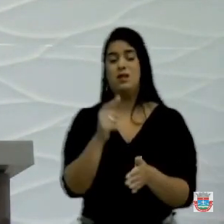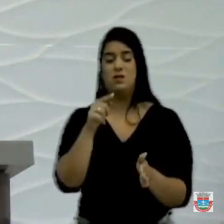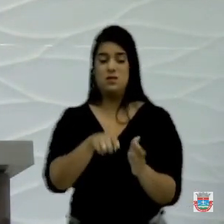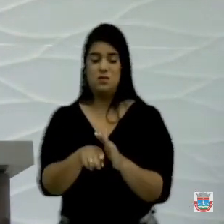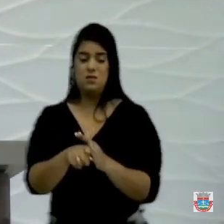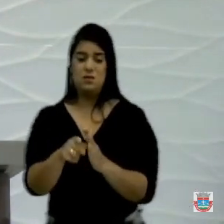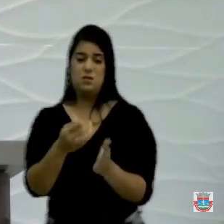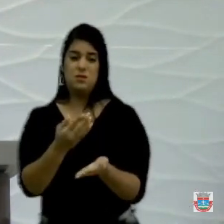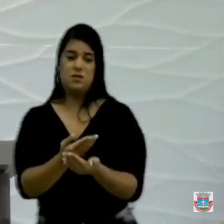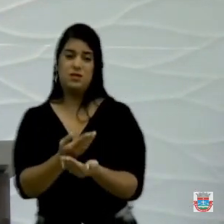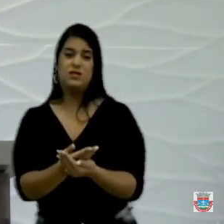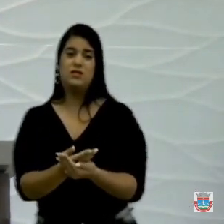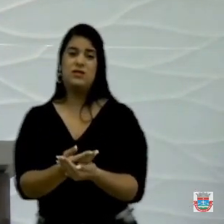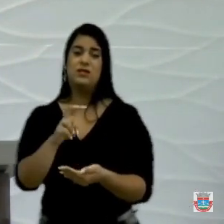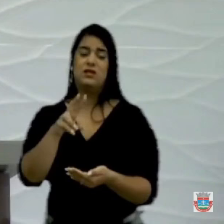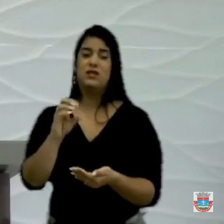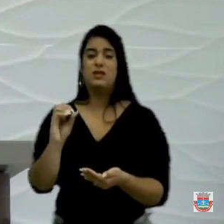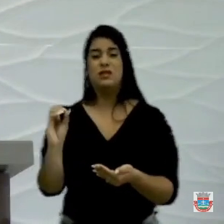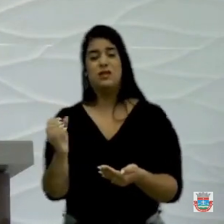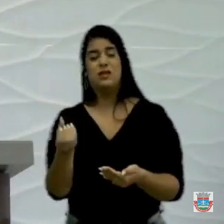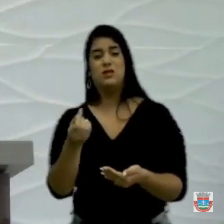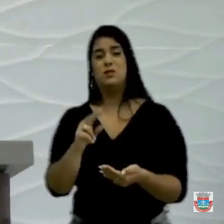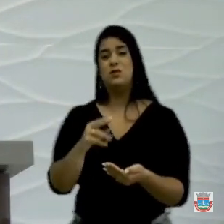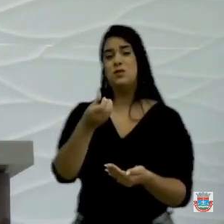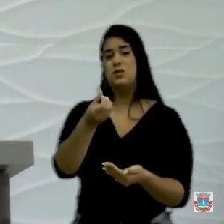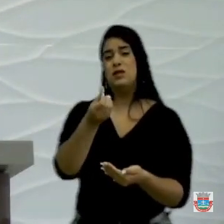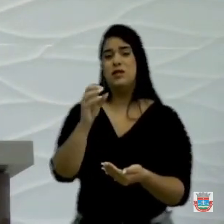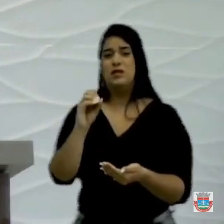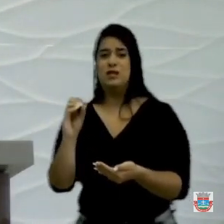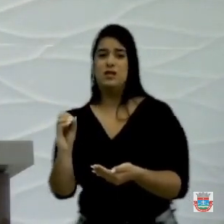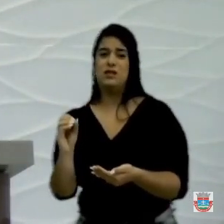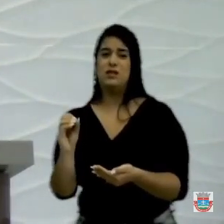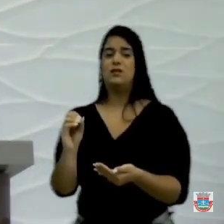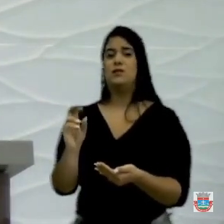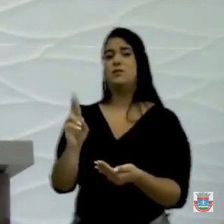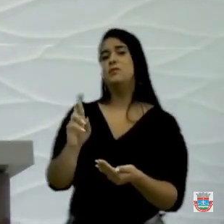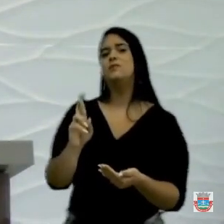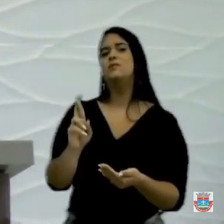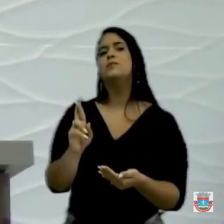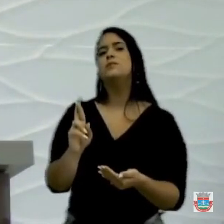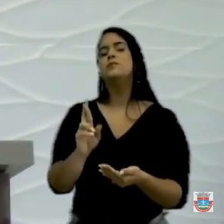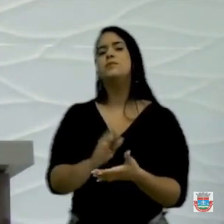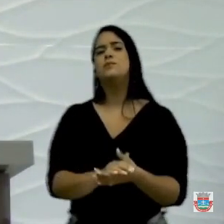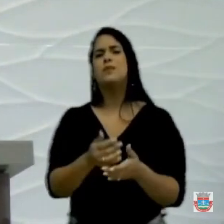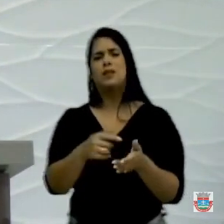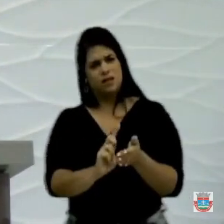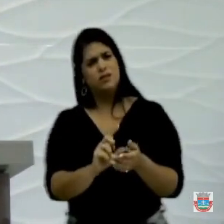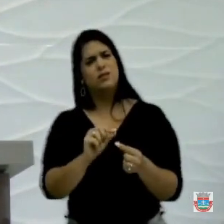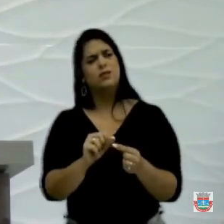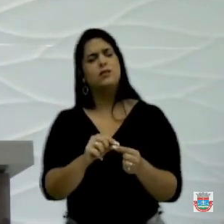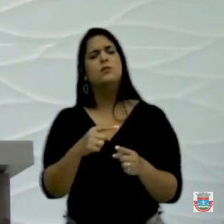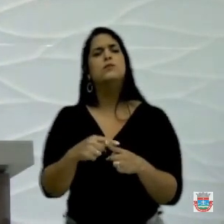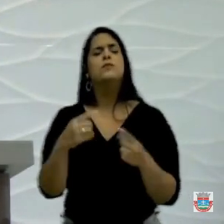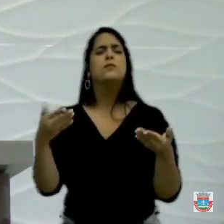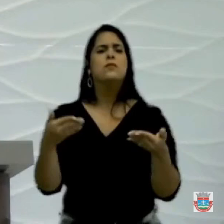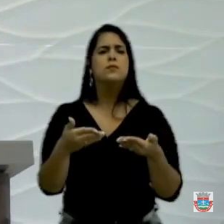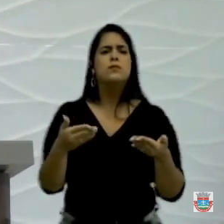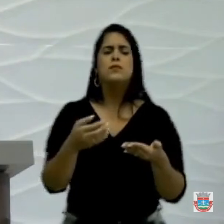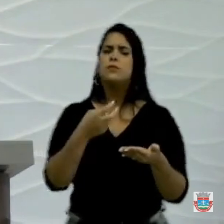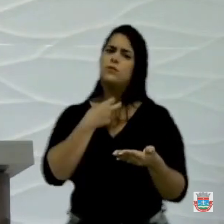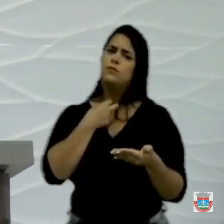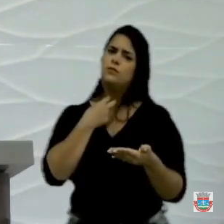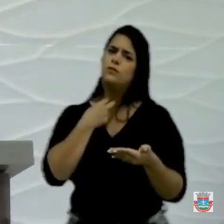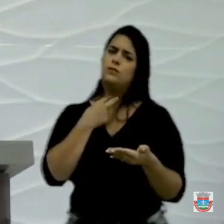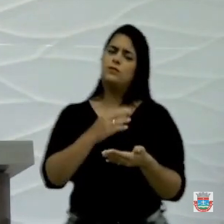e quando chegam lá, só recebem um não, não é bem acolhido. Então, antes não fazia, por que agora não está